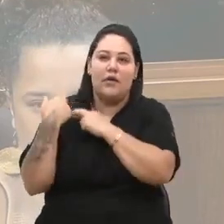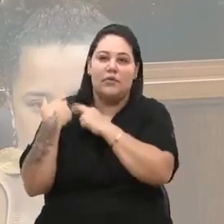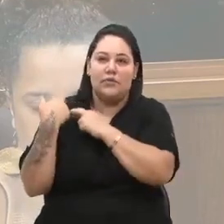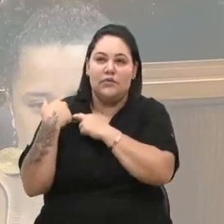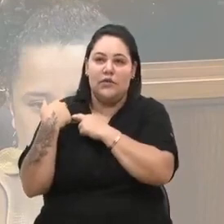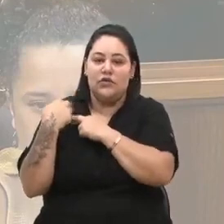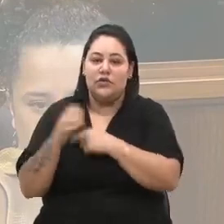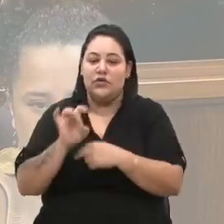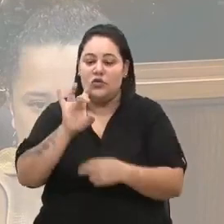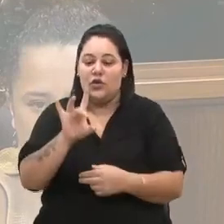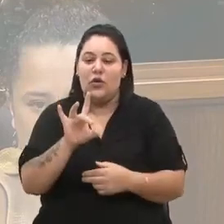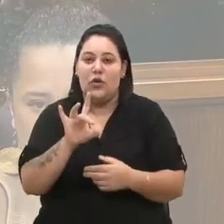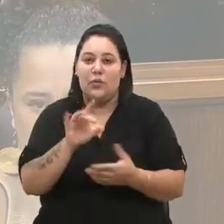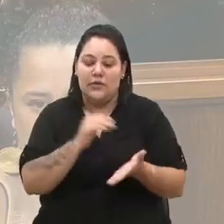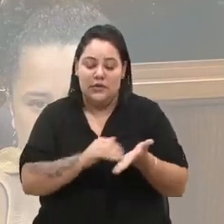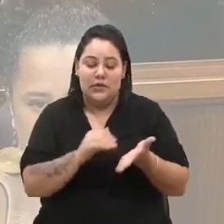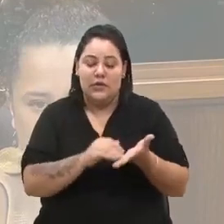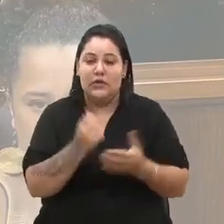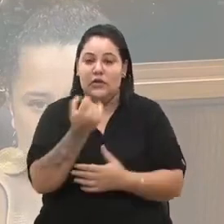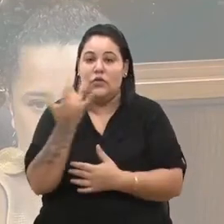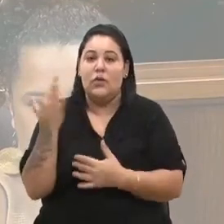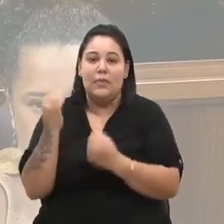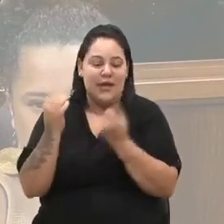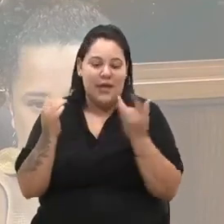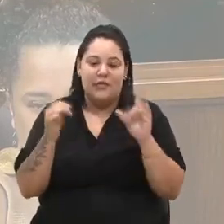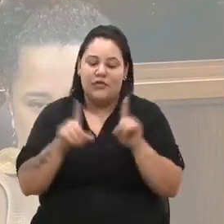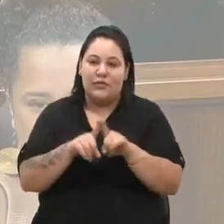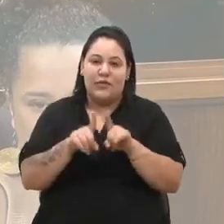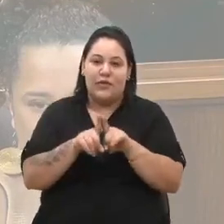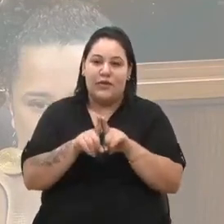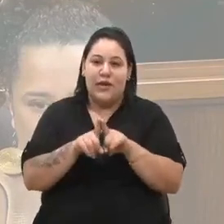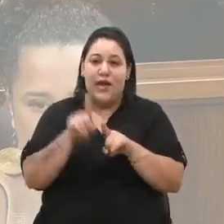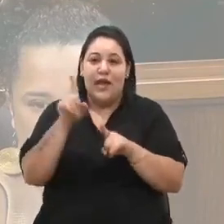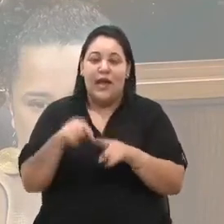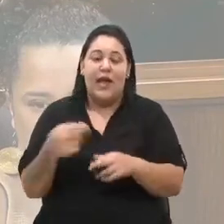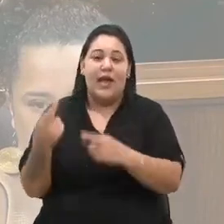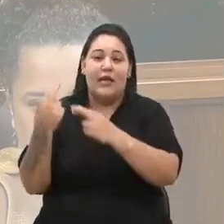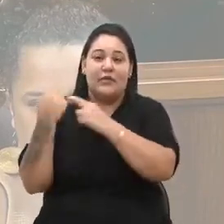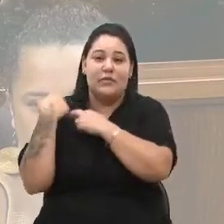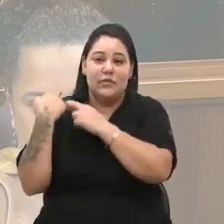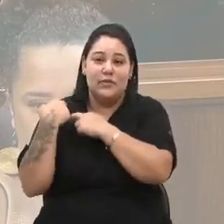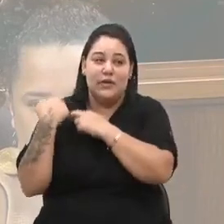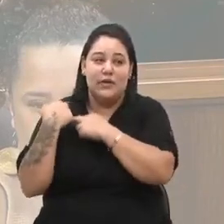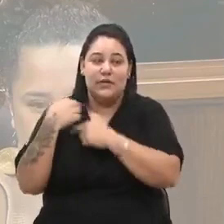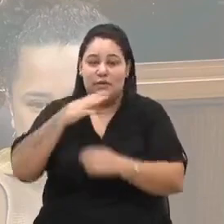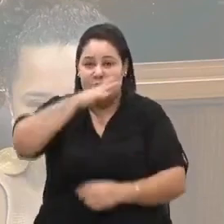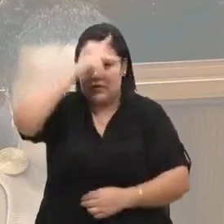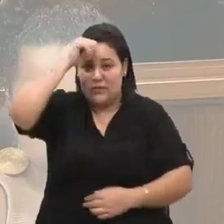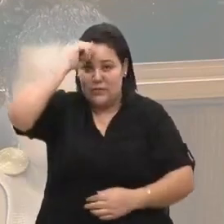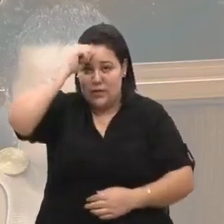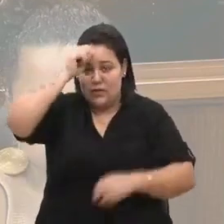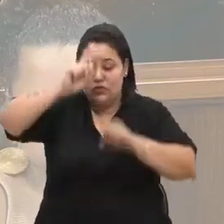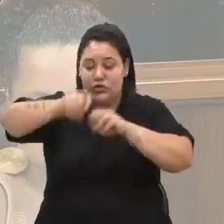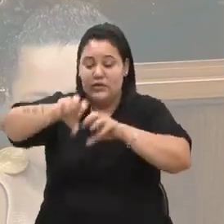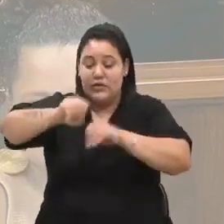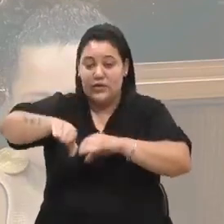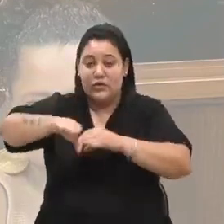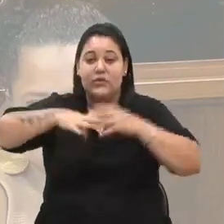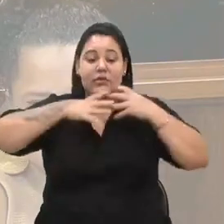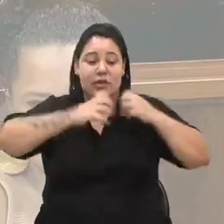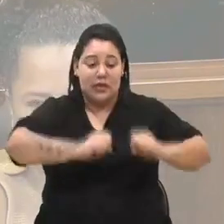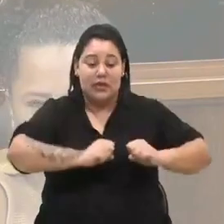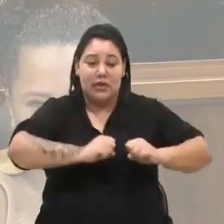Secretaria Municipal de Ambiente, do Meio Ambiente. Ela é uma responsabilidade da Secretaria Municipal de Educação, da Secretaria